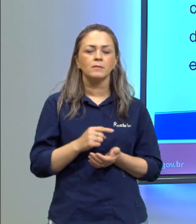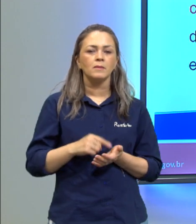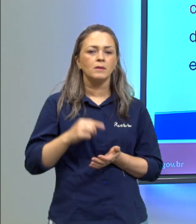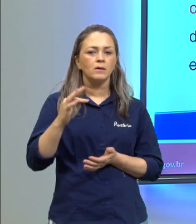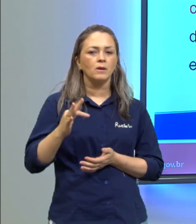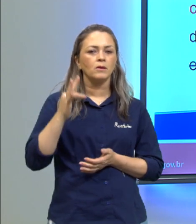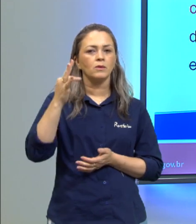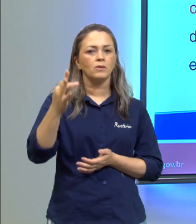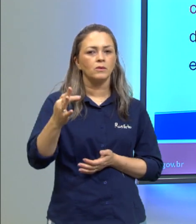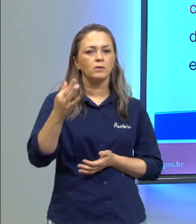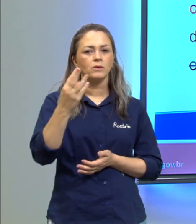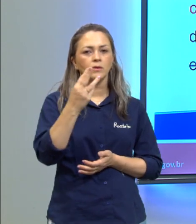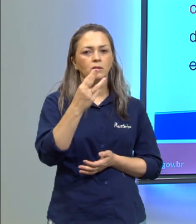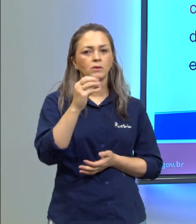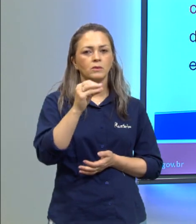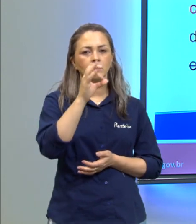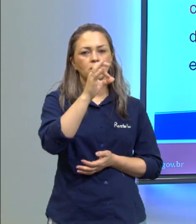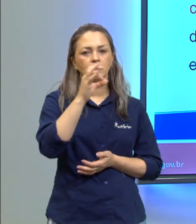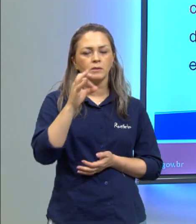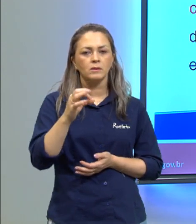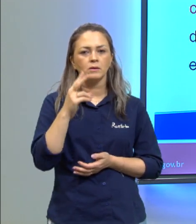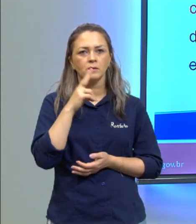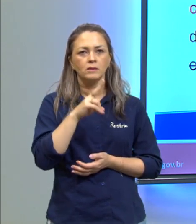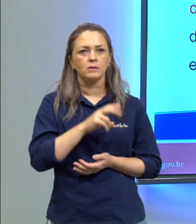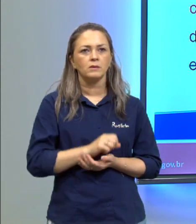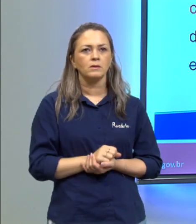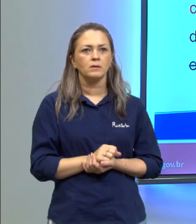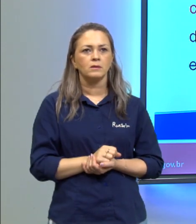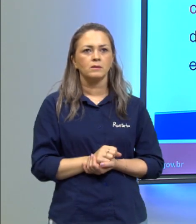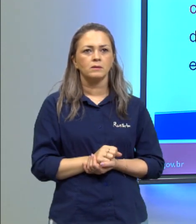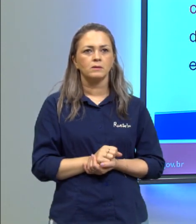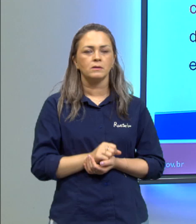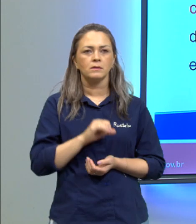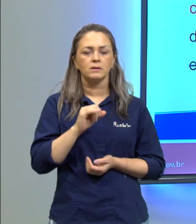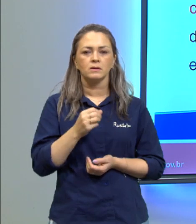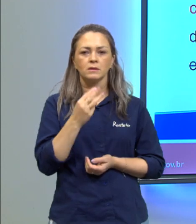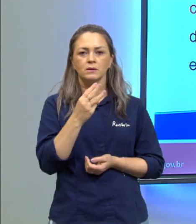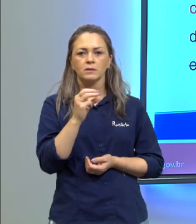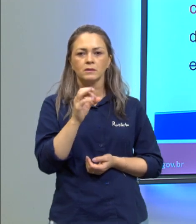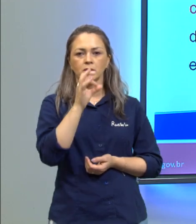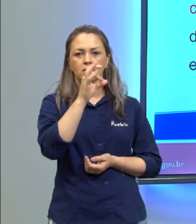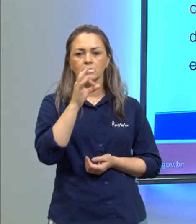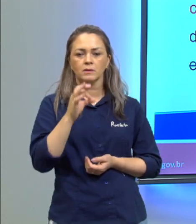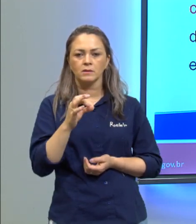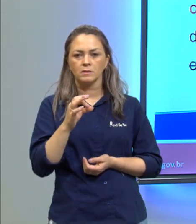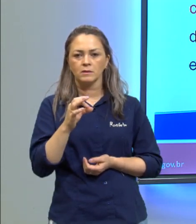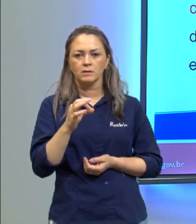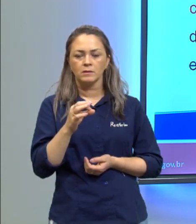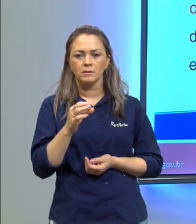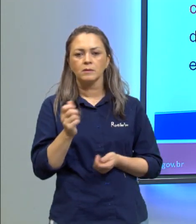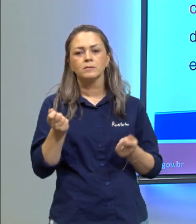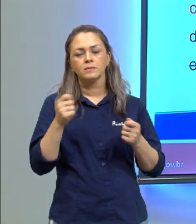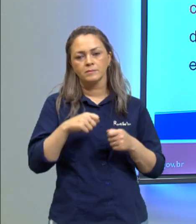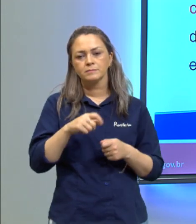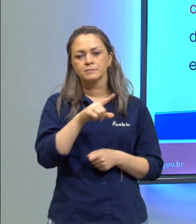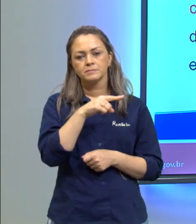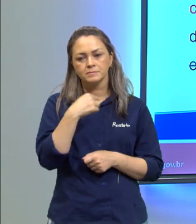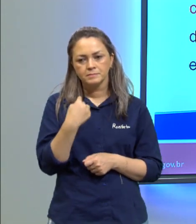30%. Então, vamos lá. Se chover, 30% de chance de atrasar,